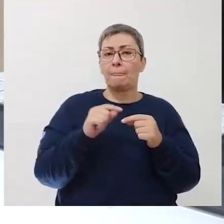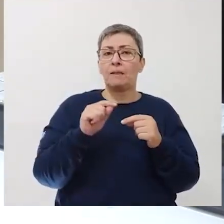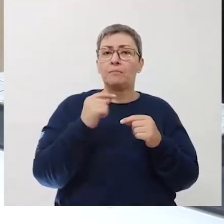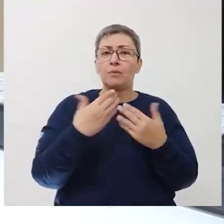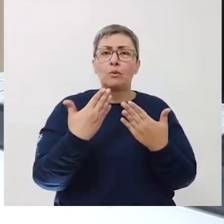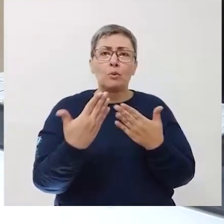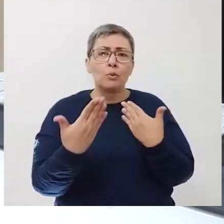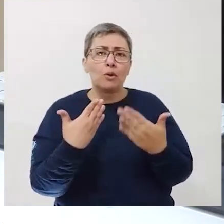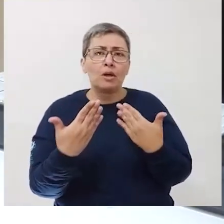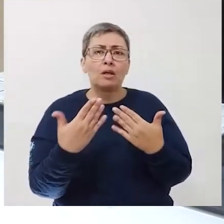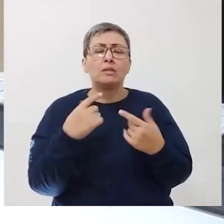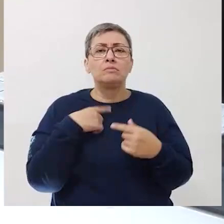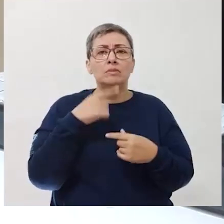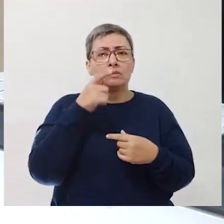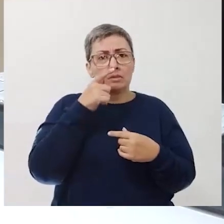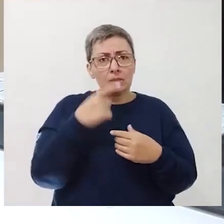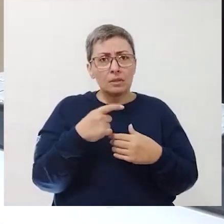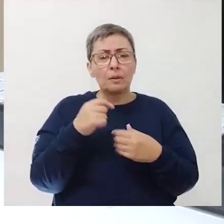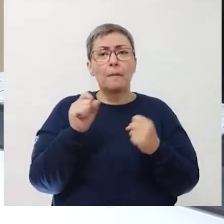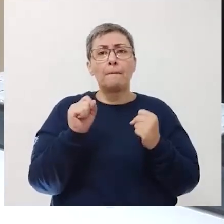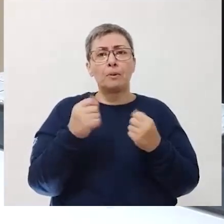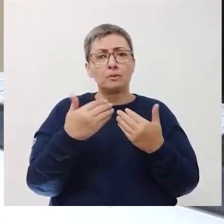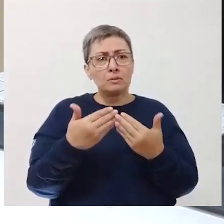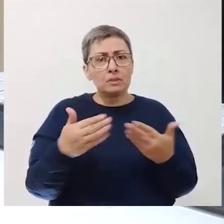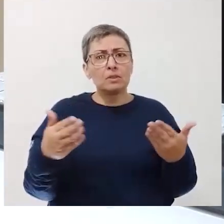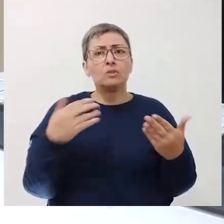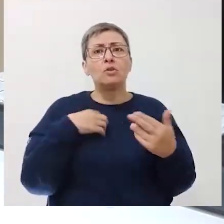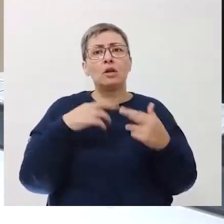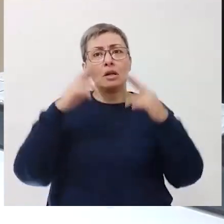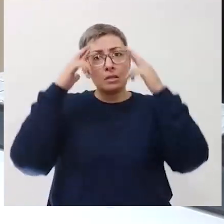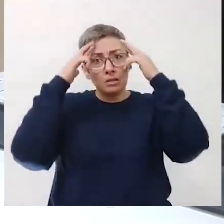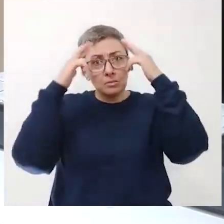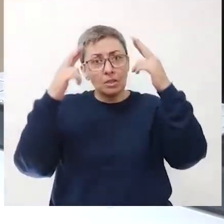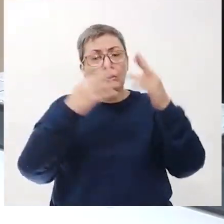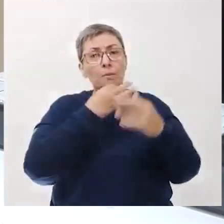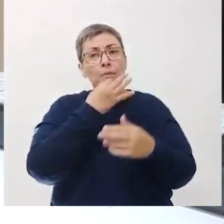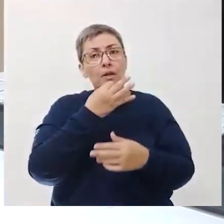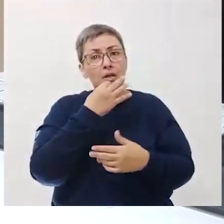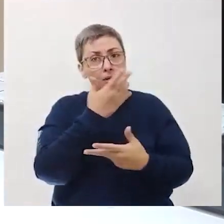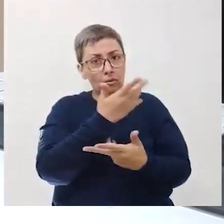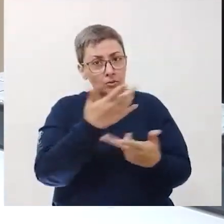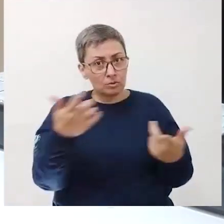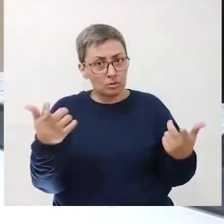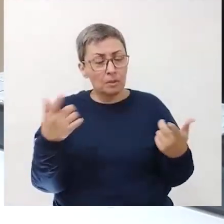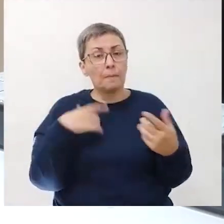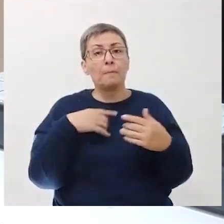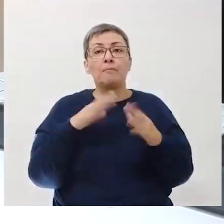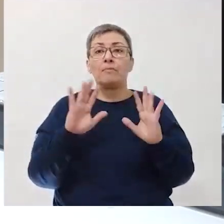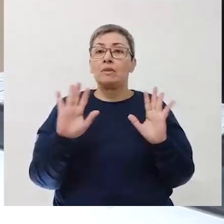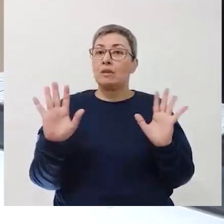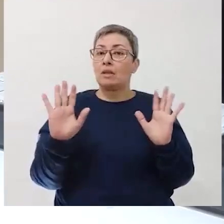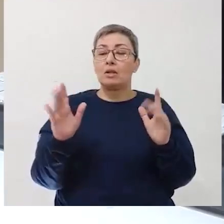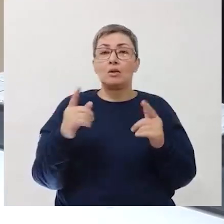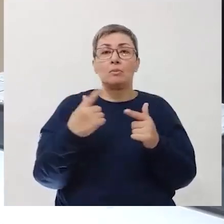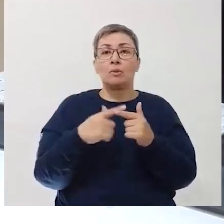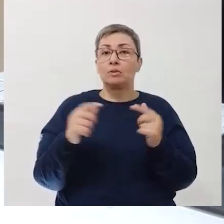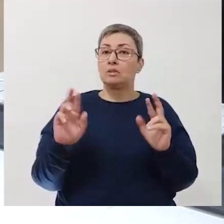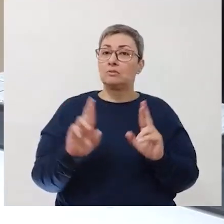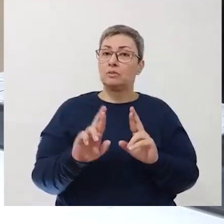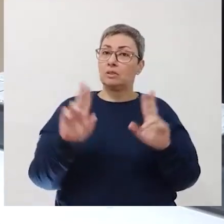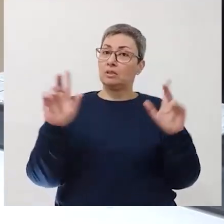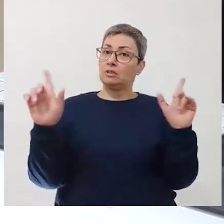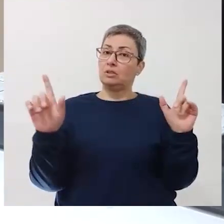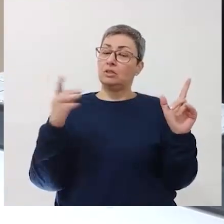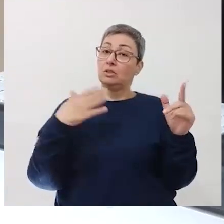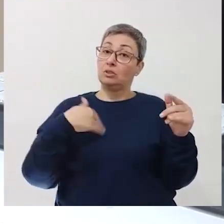enfim. Abra um diálogo, e é muito interessante quando a gente abre um diálogo respeitando a opinião das pessoas, mesmo que ela